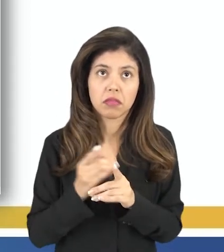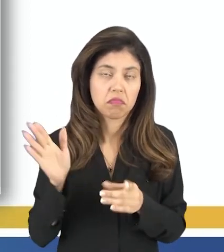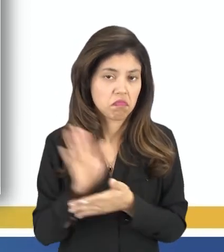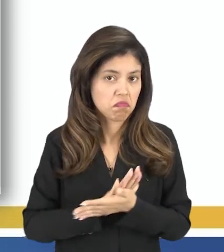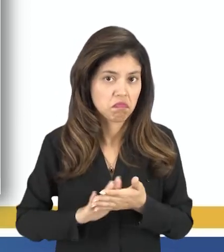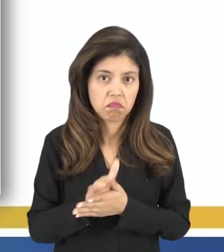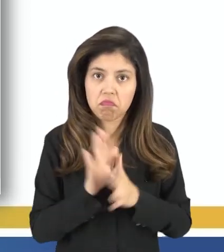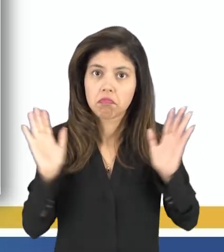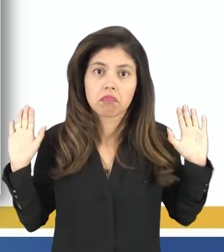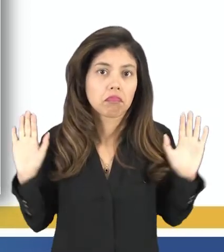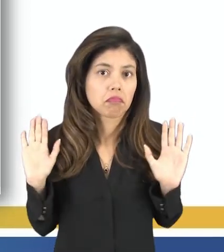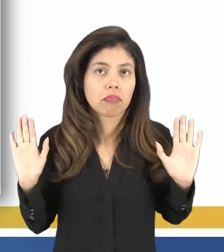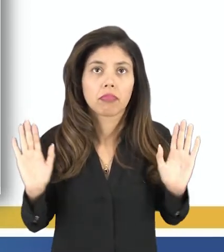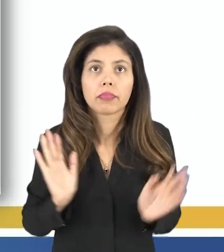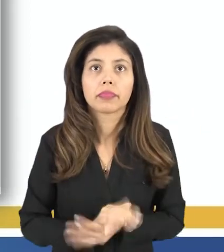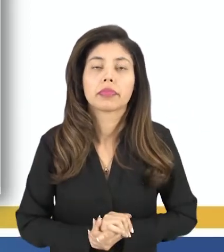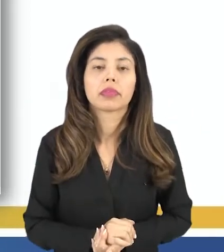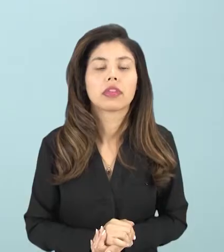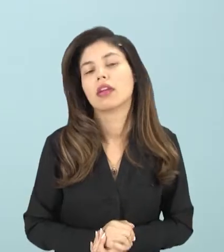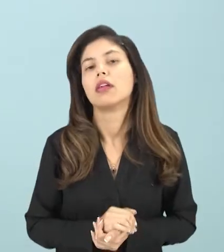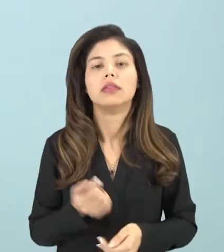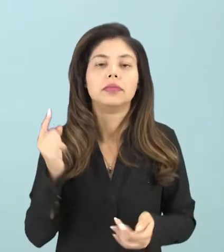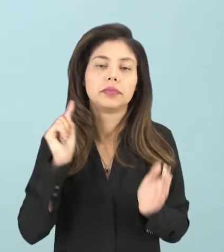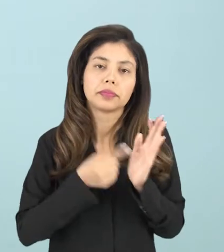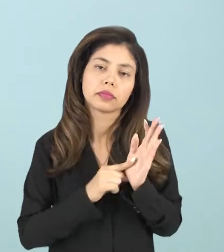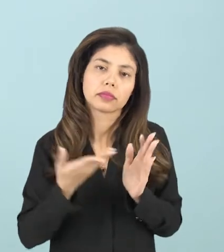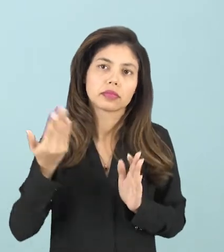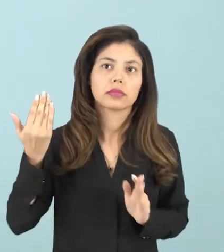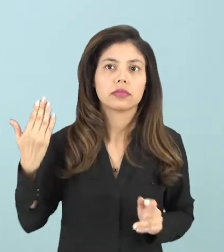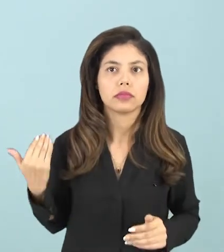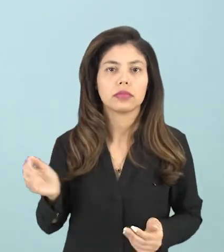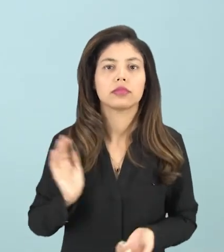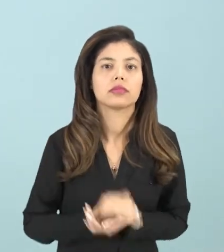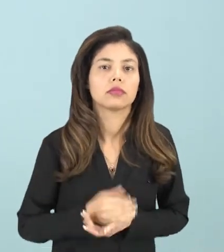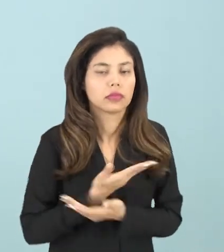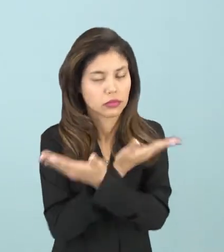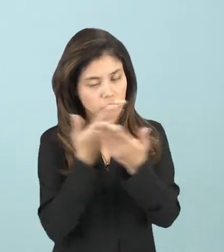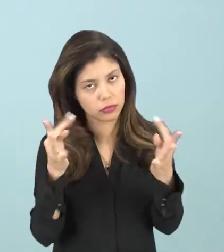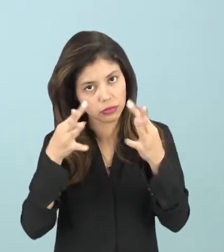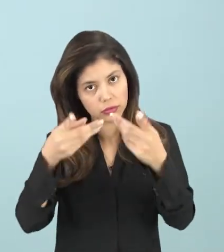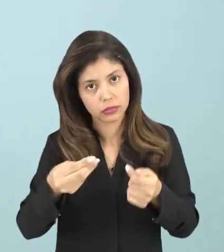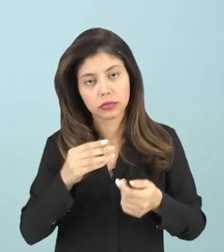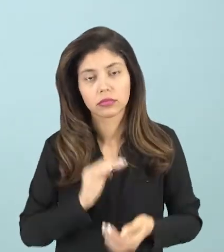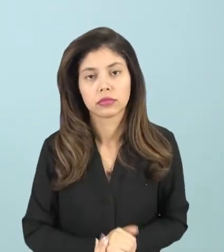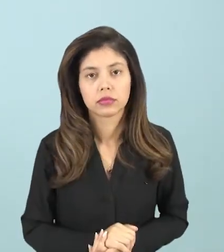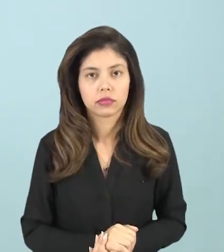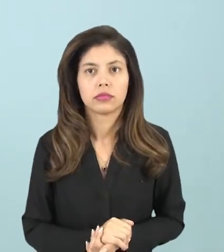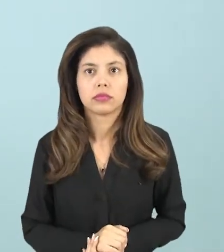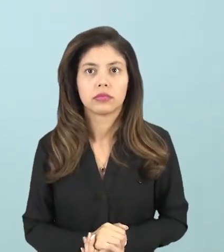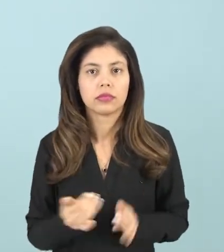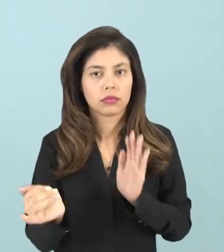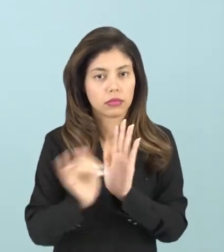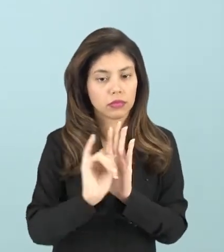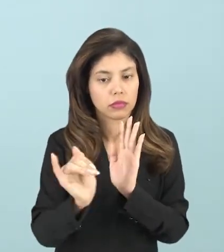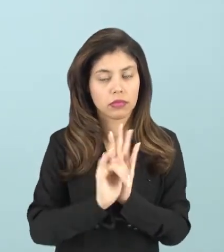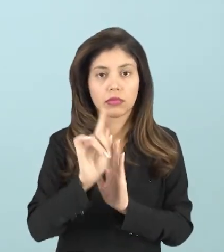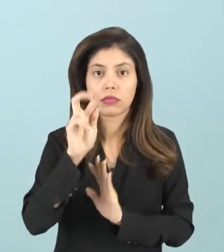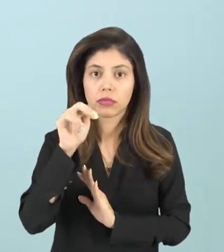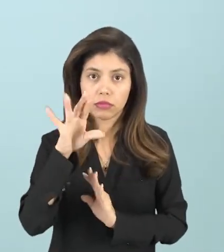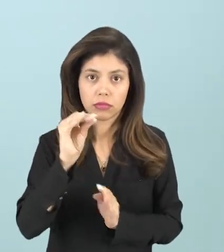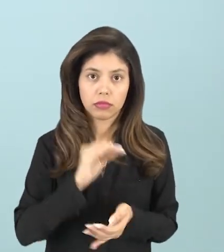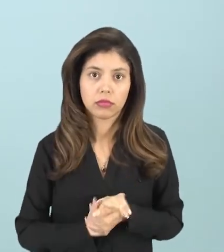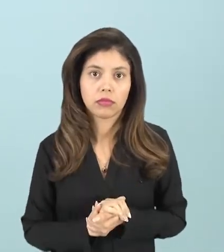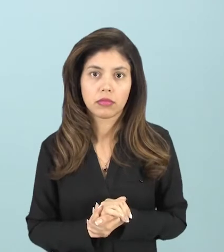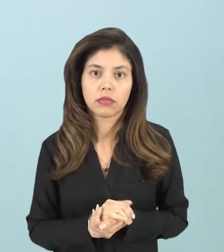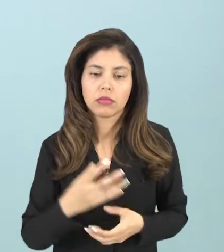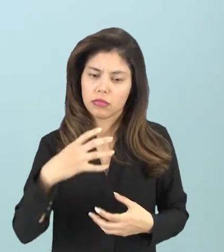identificar com nenhum deles. É o que eu pontuava anteriormente a todos vocês. A questão da identidade de gênero